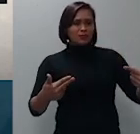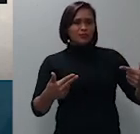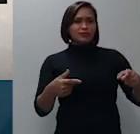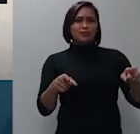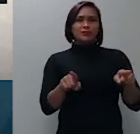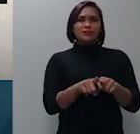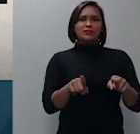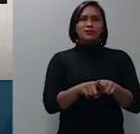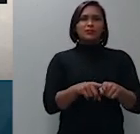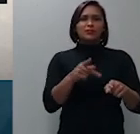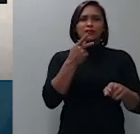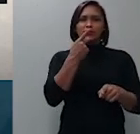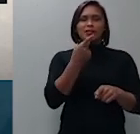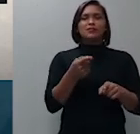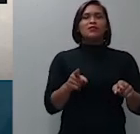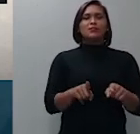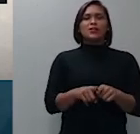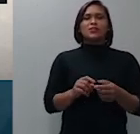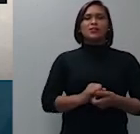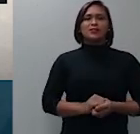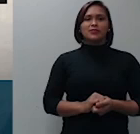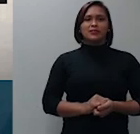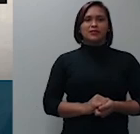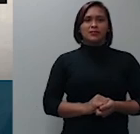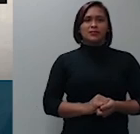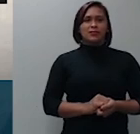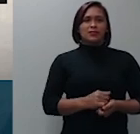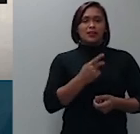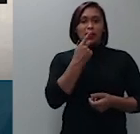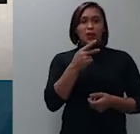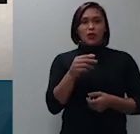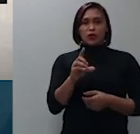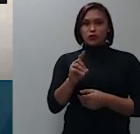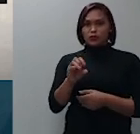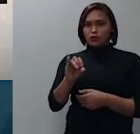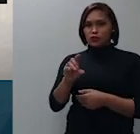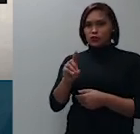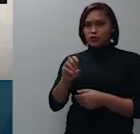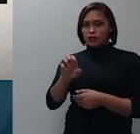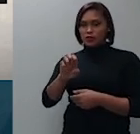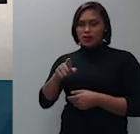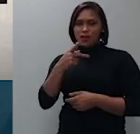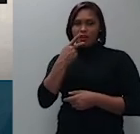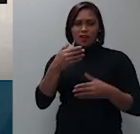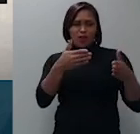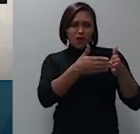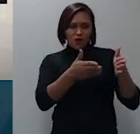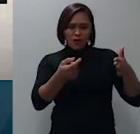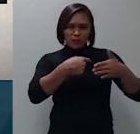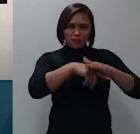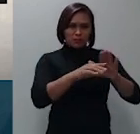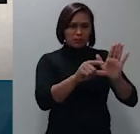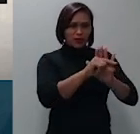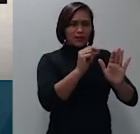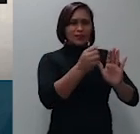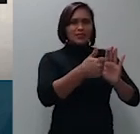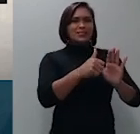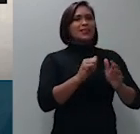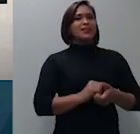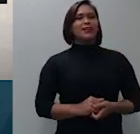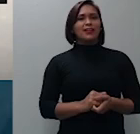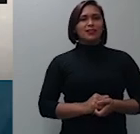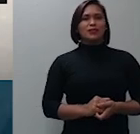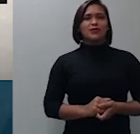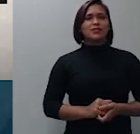de novo Didier a preclusão prevista no parágrafo primeiro refere-se a organização da atividade